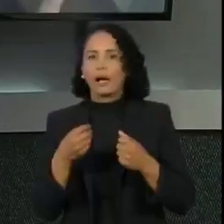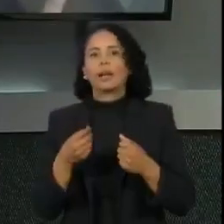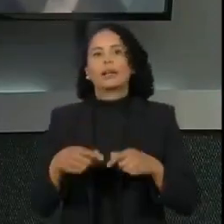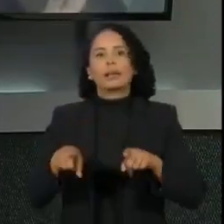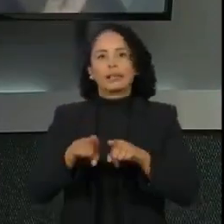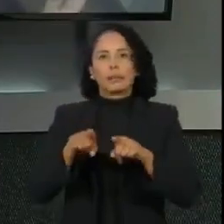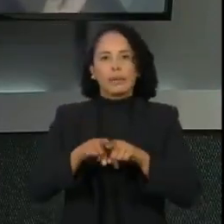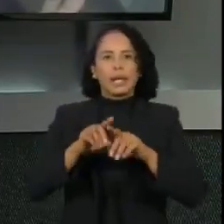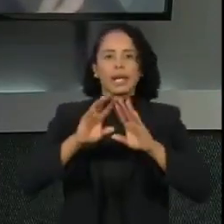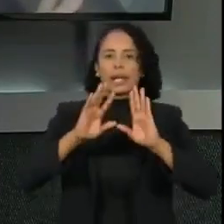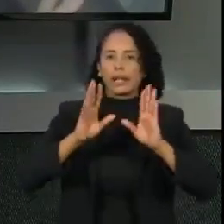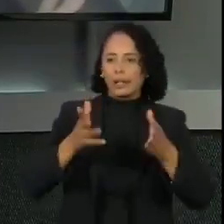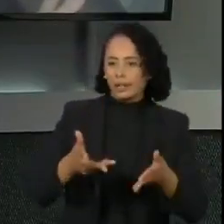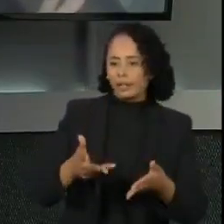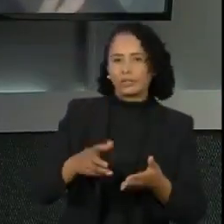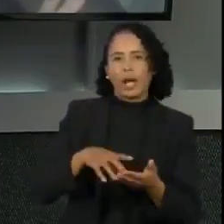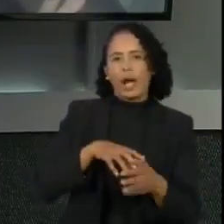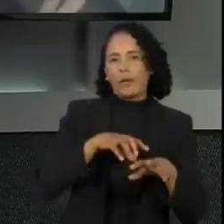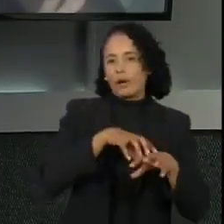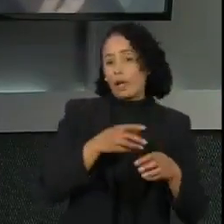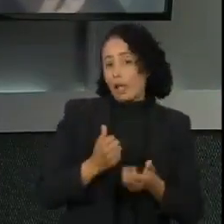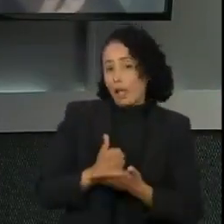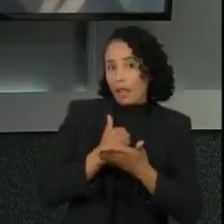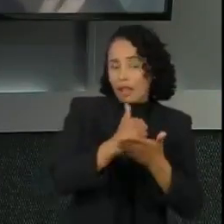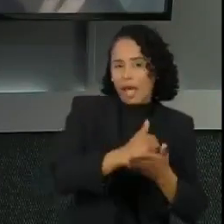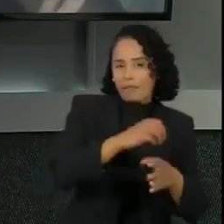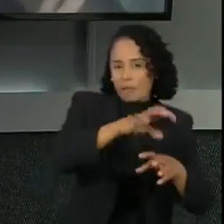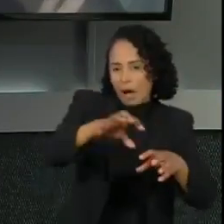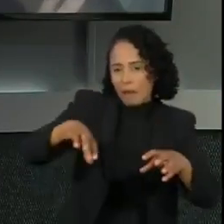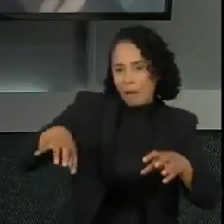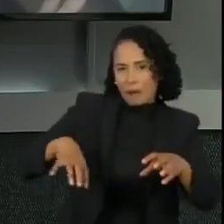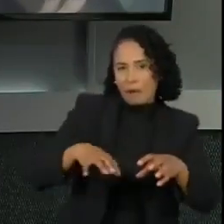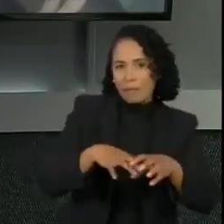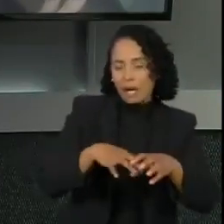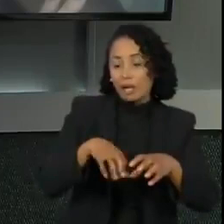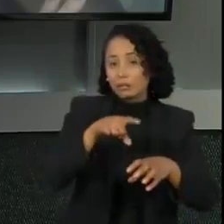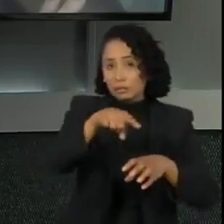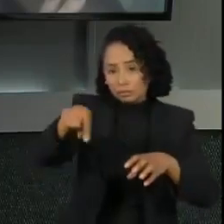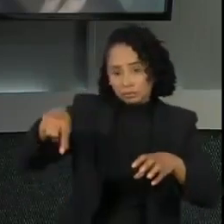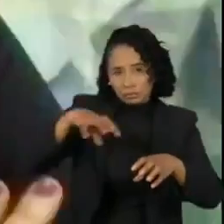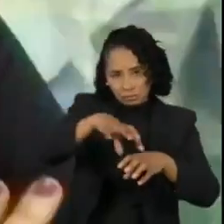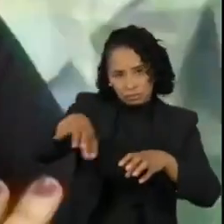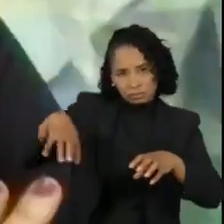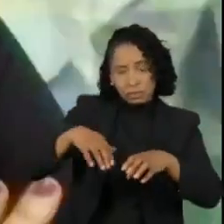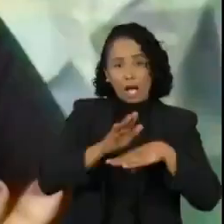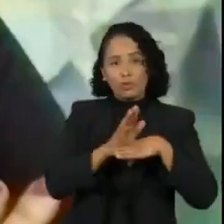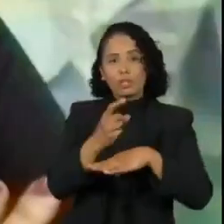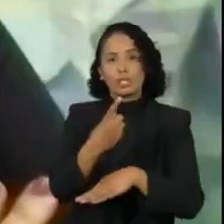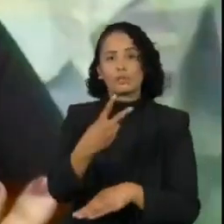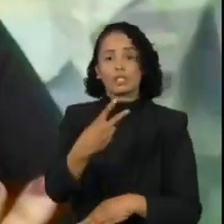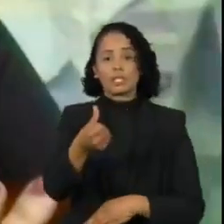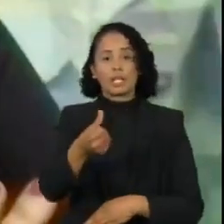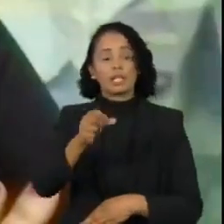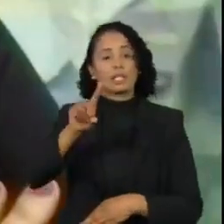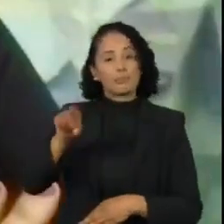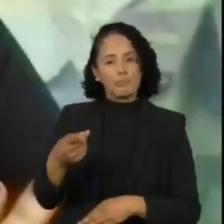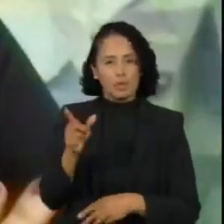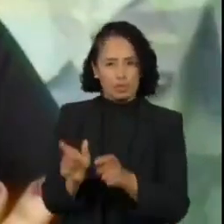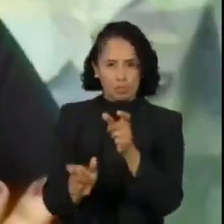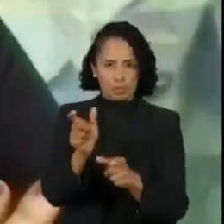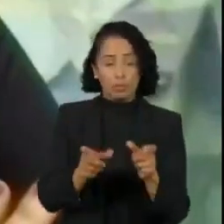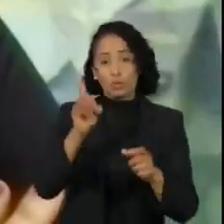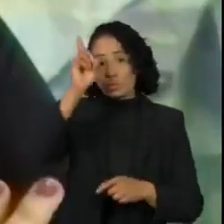entidades, elas alimentam, por sua vez, a mais de 23 mil pessoas por dia. Isso já acontece há mais de duas